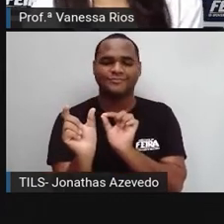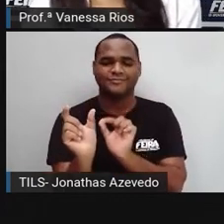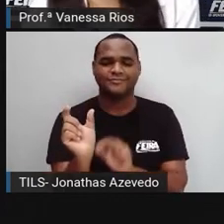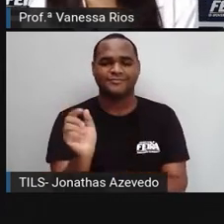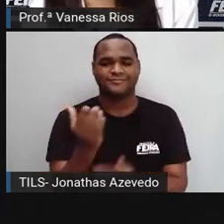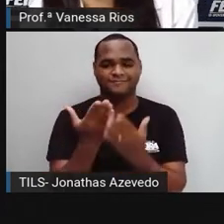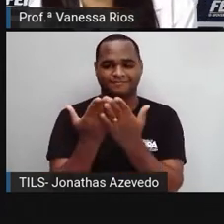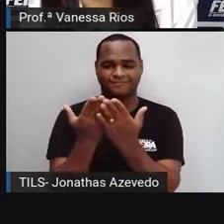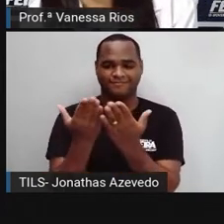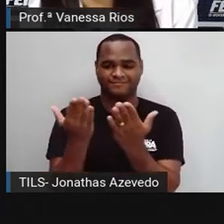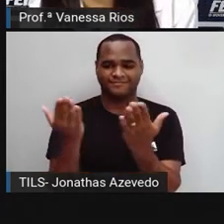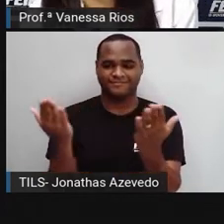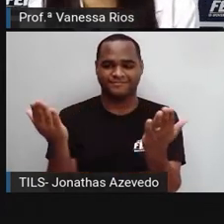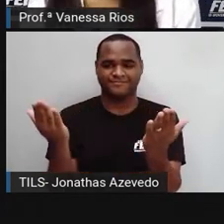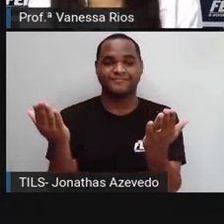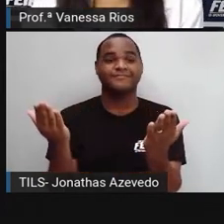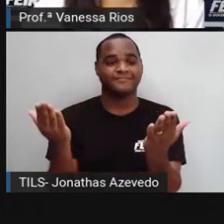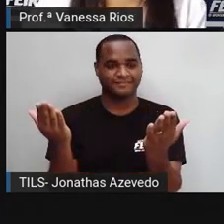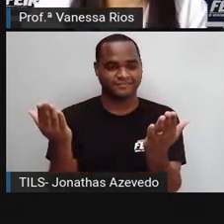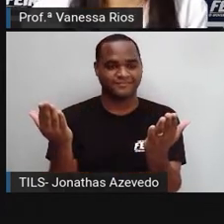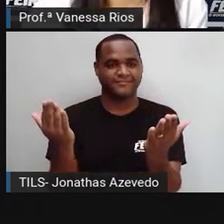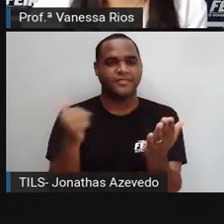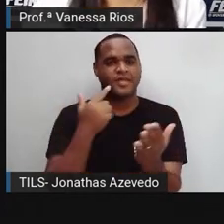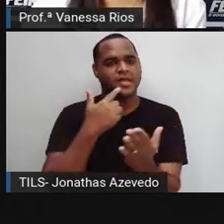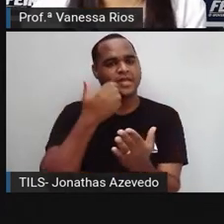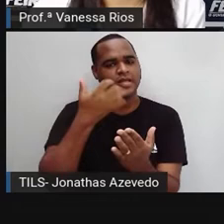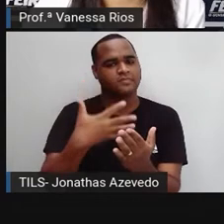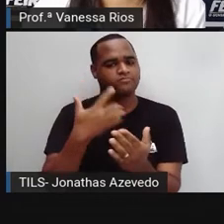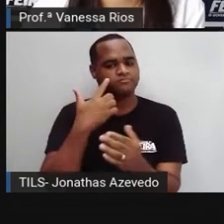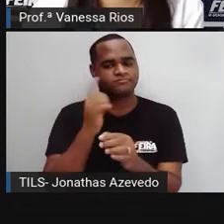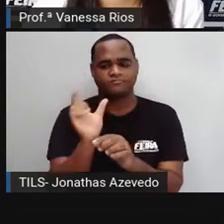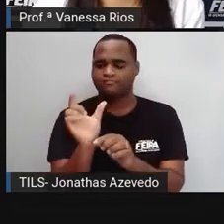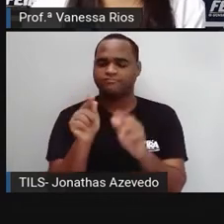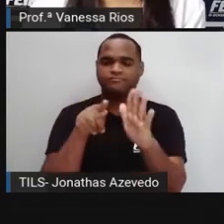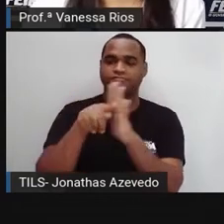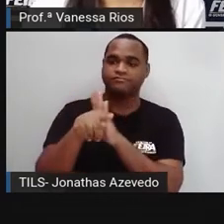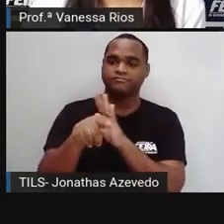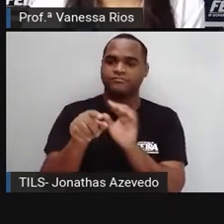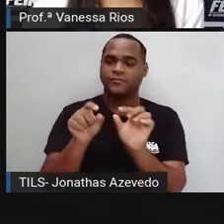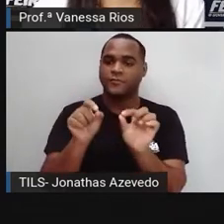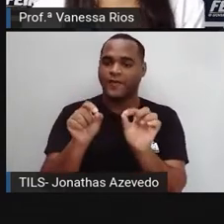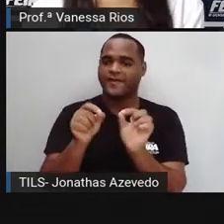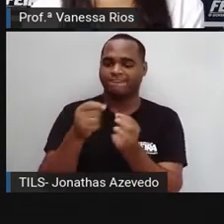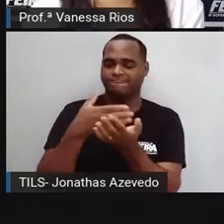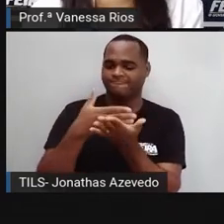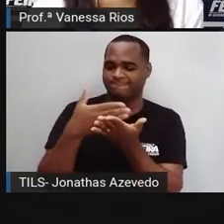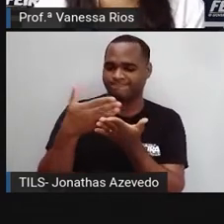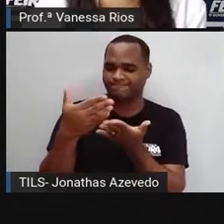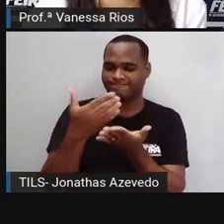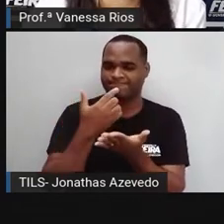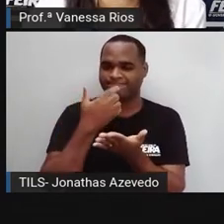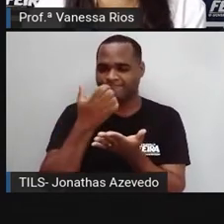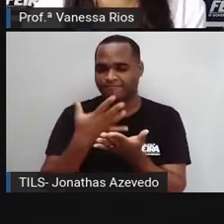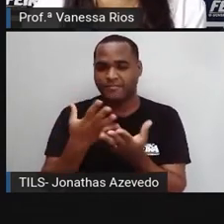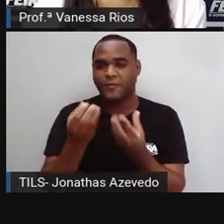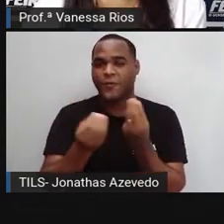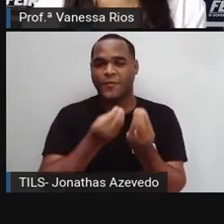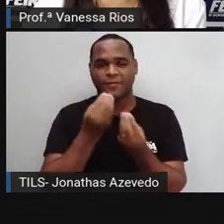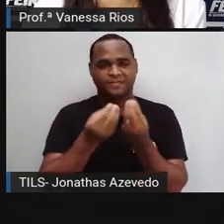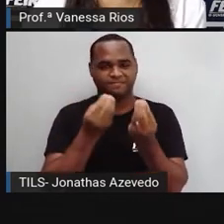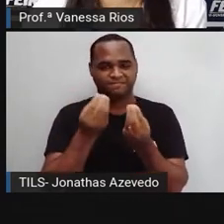palavra empreender. E aí por isso que a PRO traz essa pergunta para iniciarmos aí os nossos